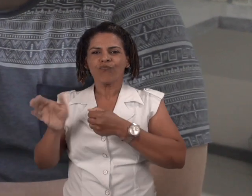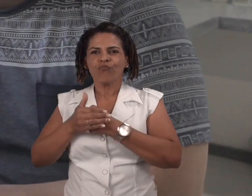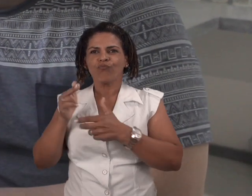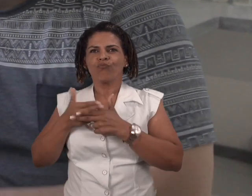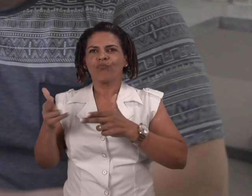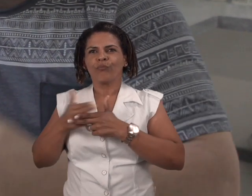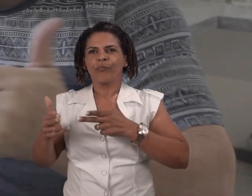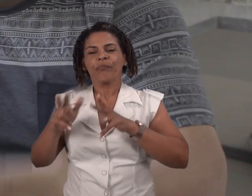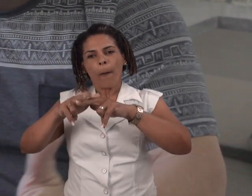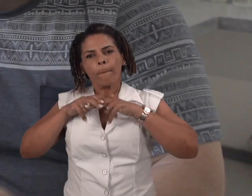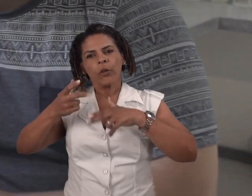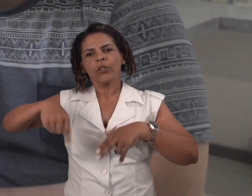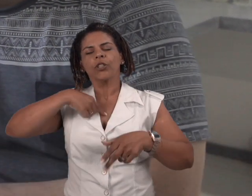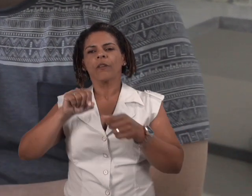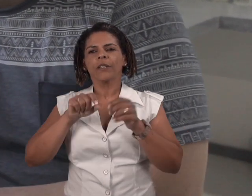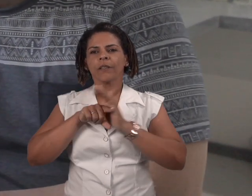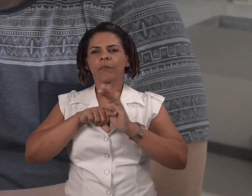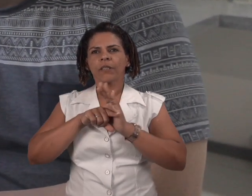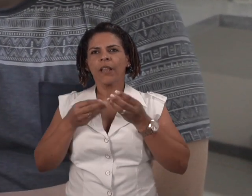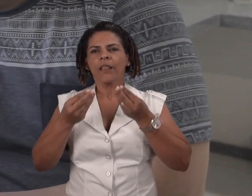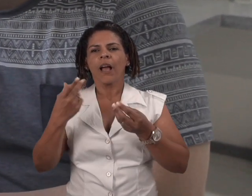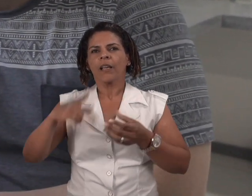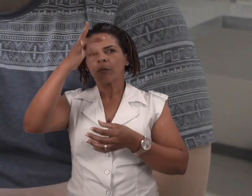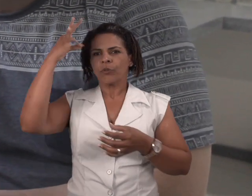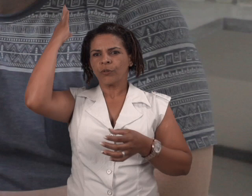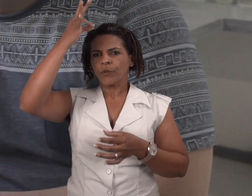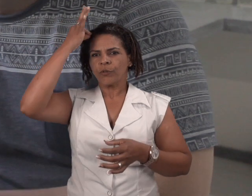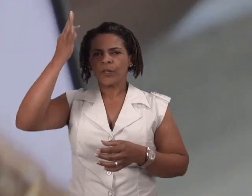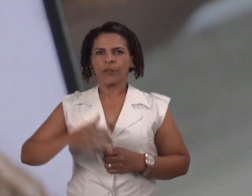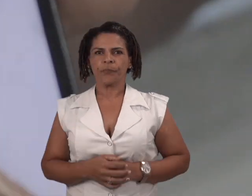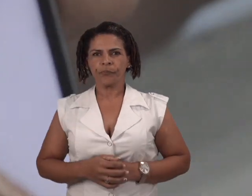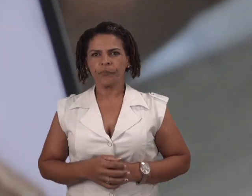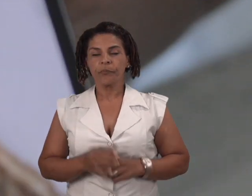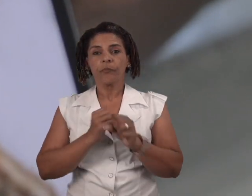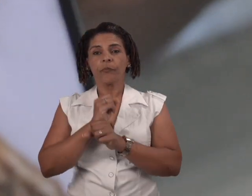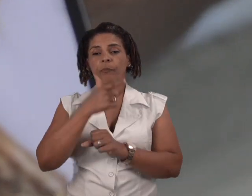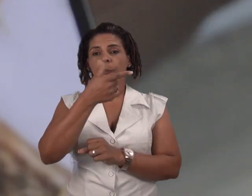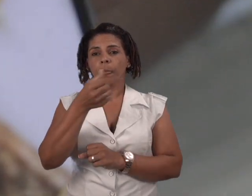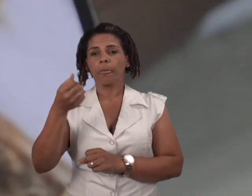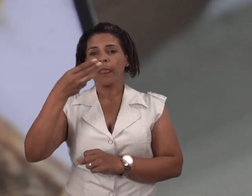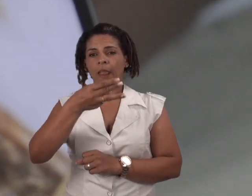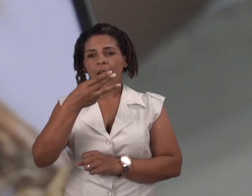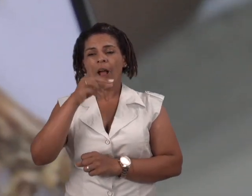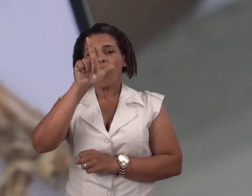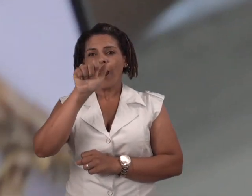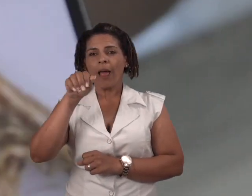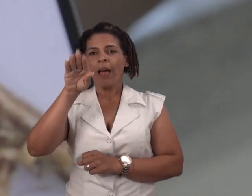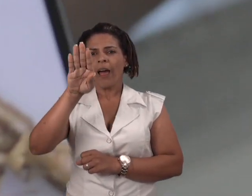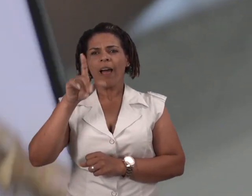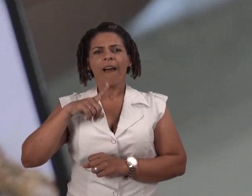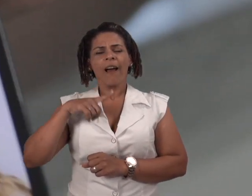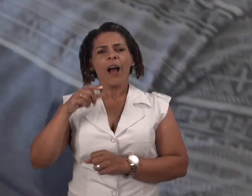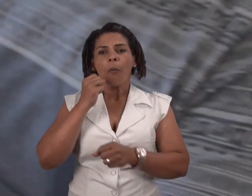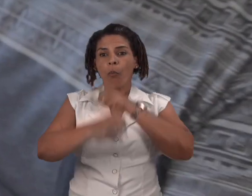verbos. E nesse sentido, a gente presta esse serviço à comunidade do Espírito Santo. Inaugurado em 2013, o laboratório